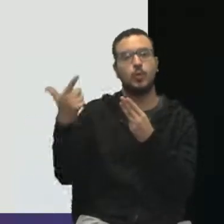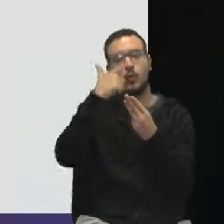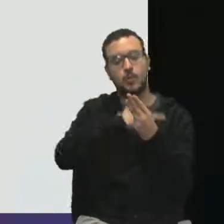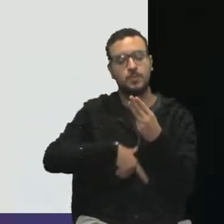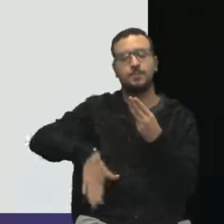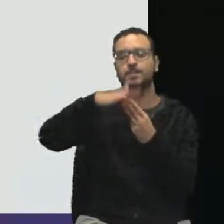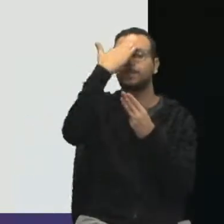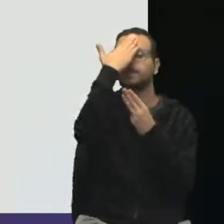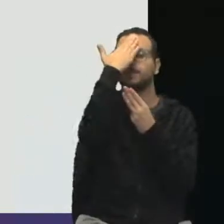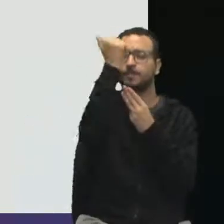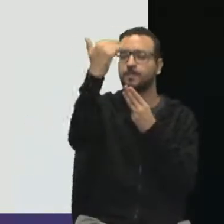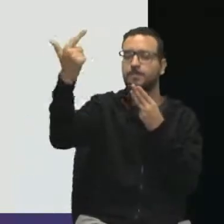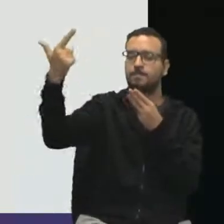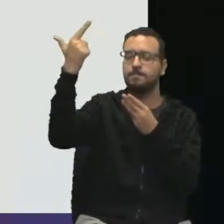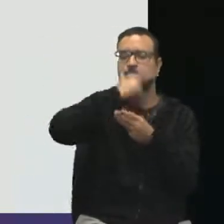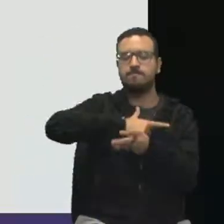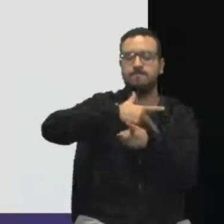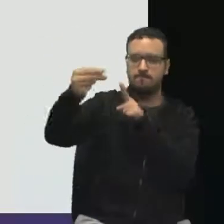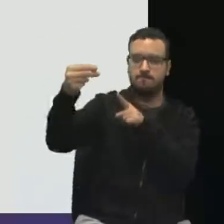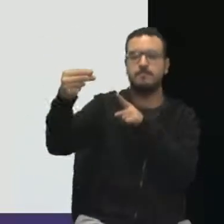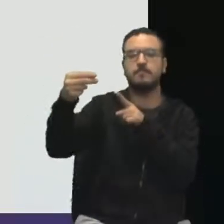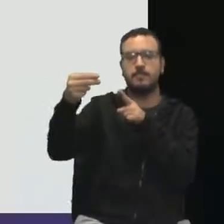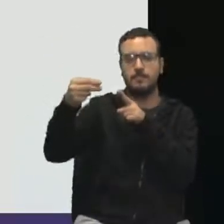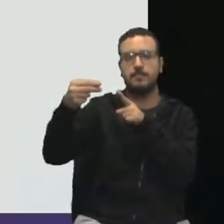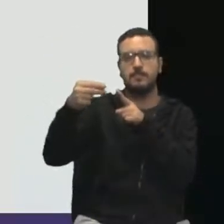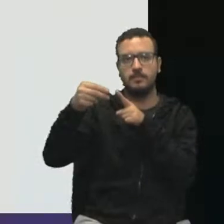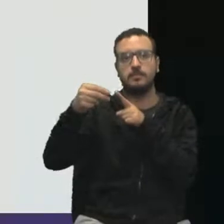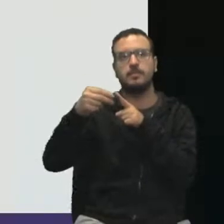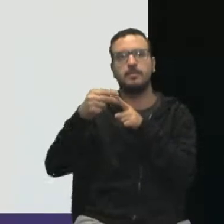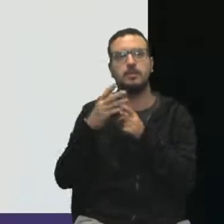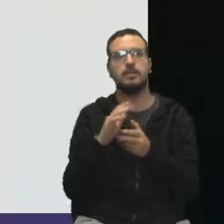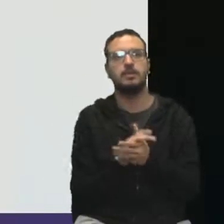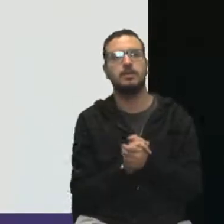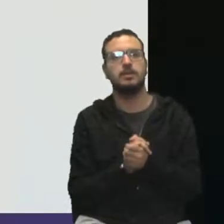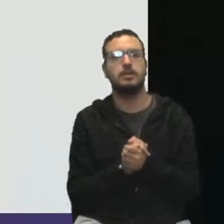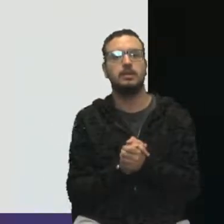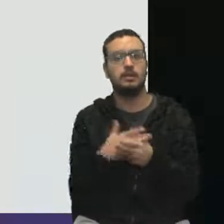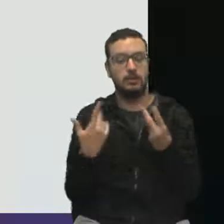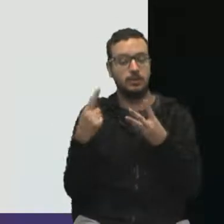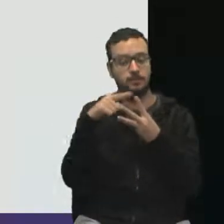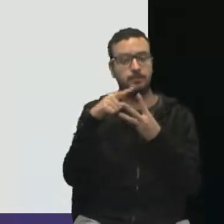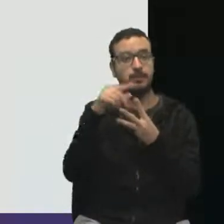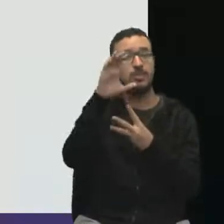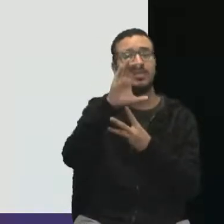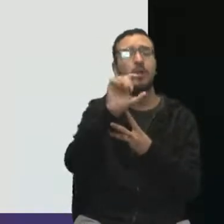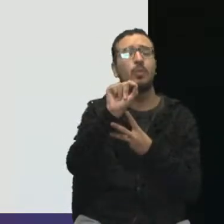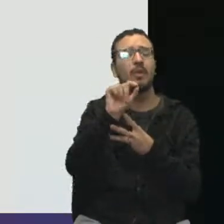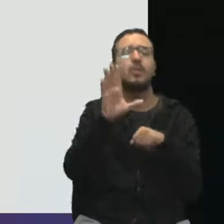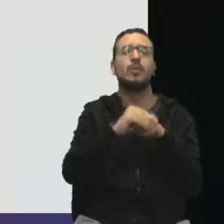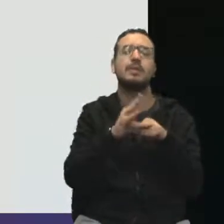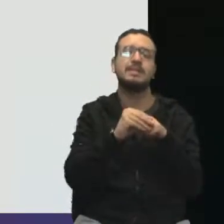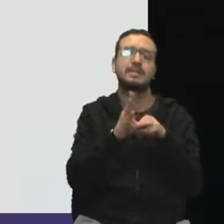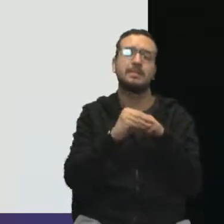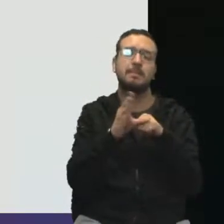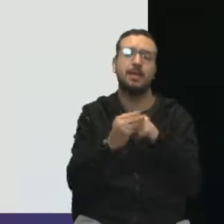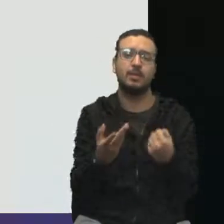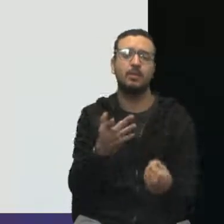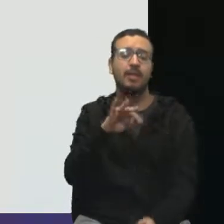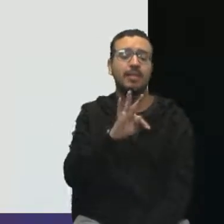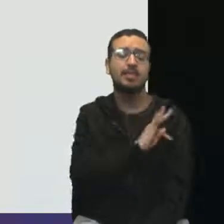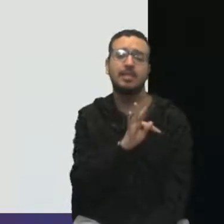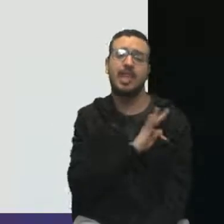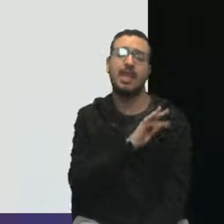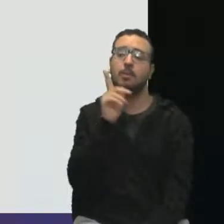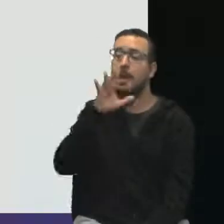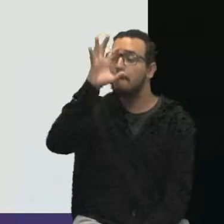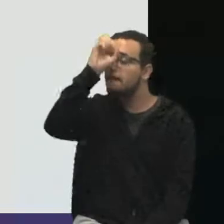de sucesso em algumas atividades. Conhecimento é o conhecimento técnico. Você aprendeu,